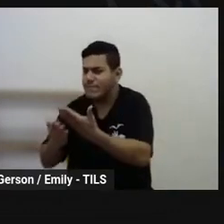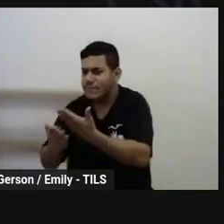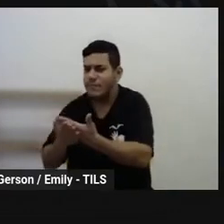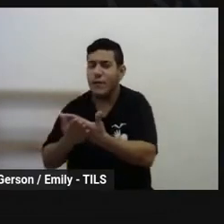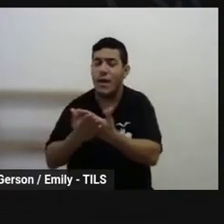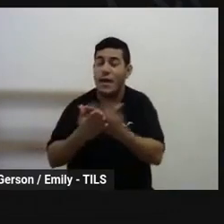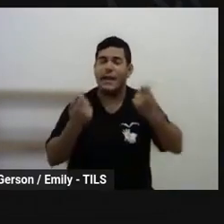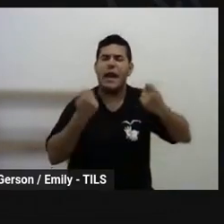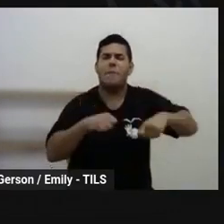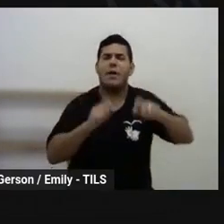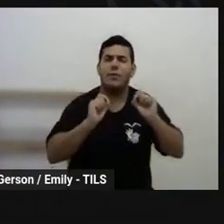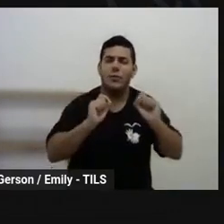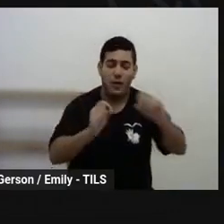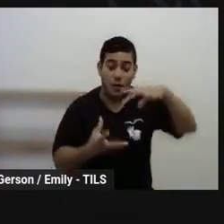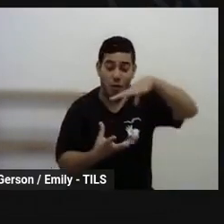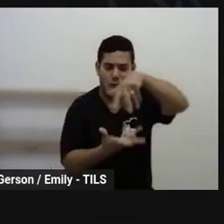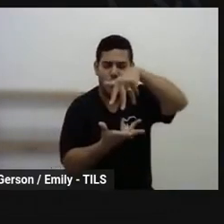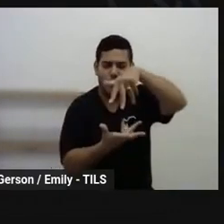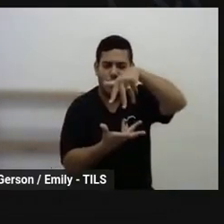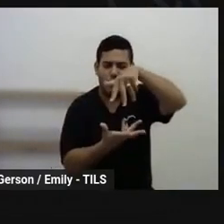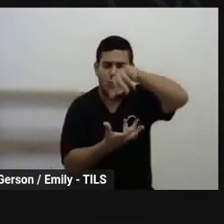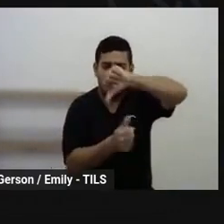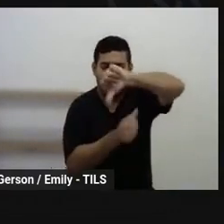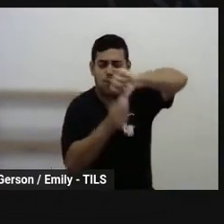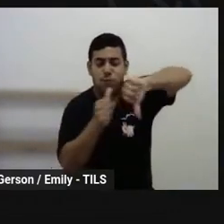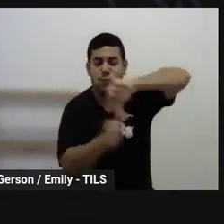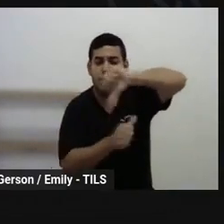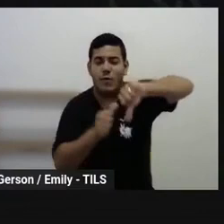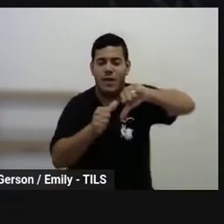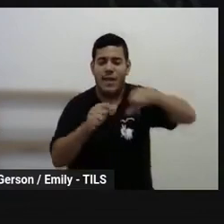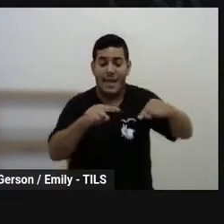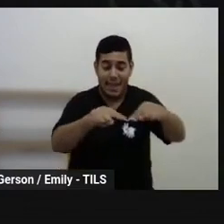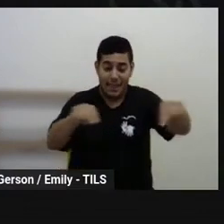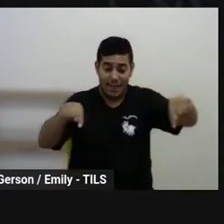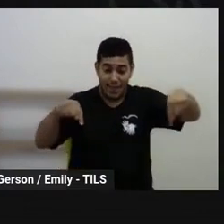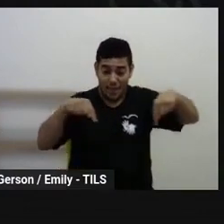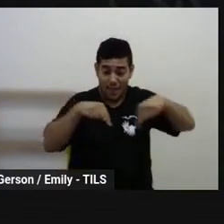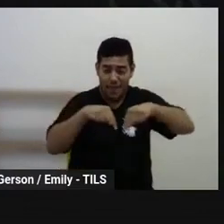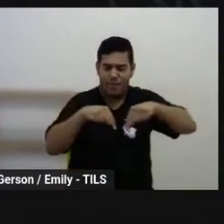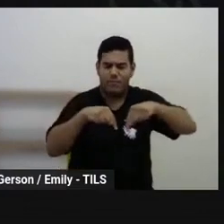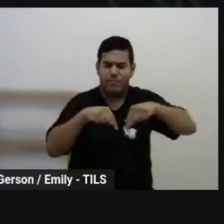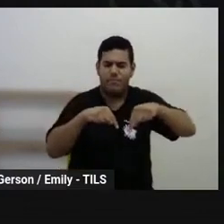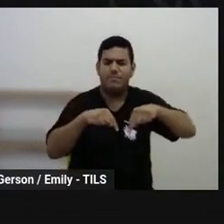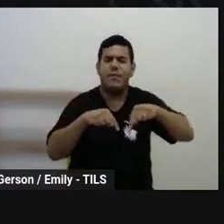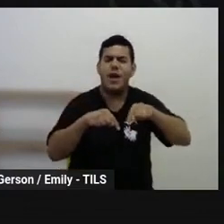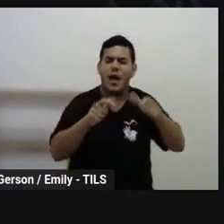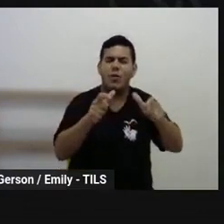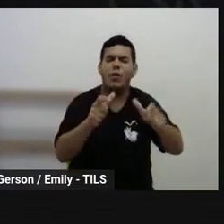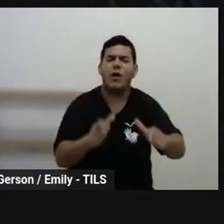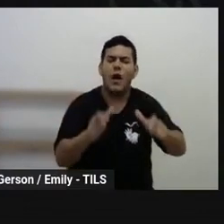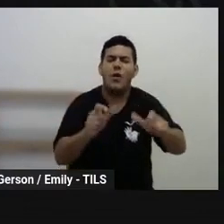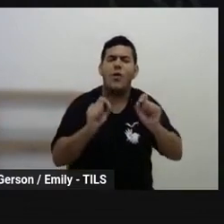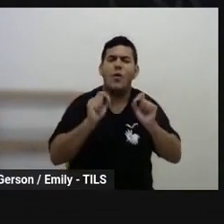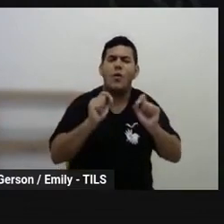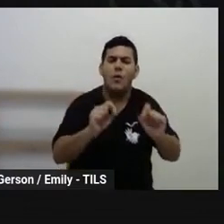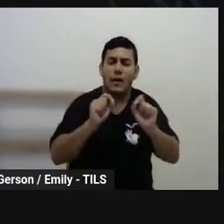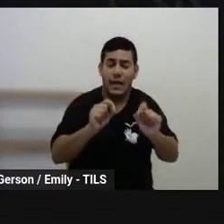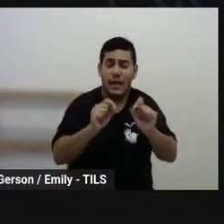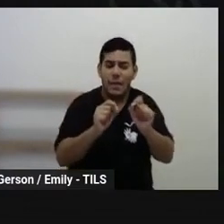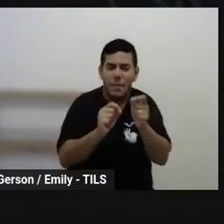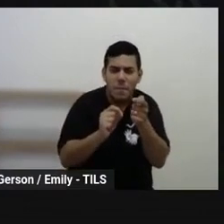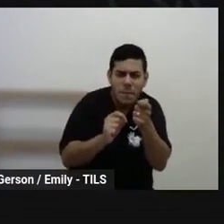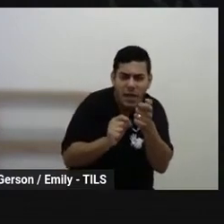o mundo. Eu sempre coloco que o chão da escola é o local onde a gente faz pequenas revoluções